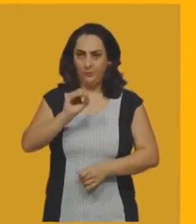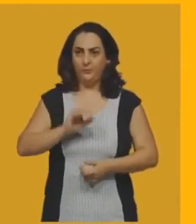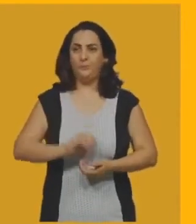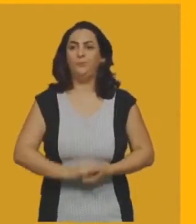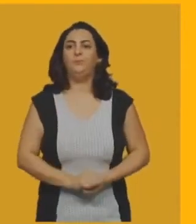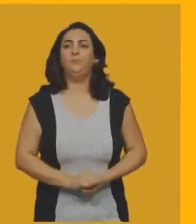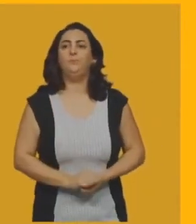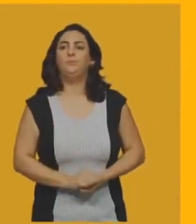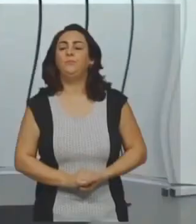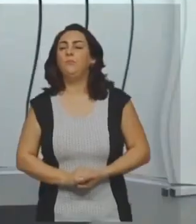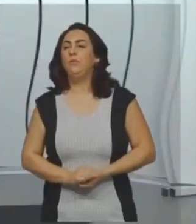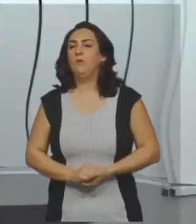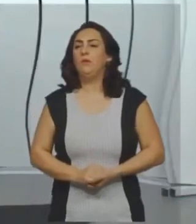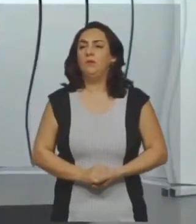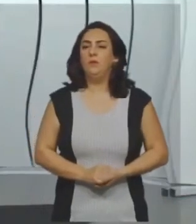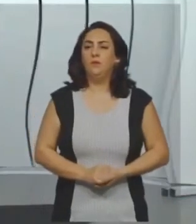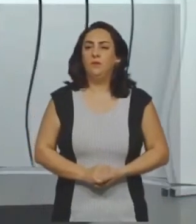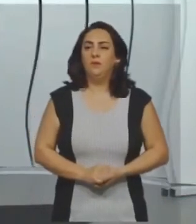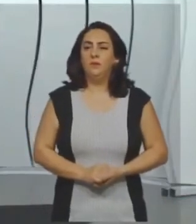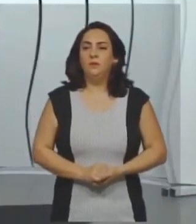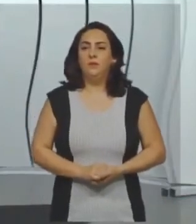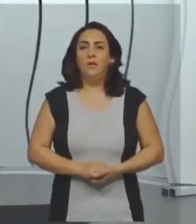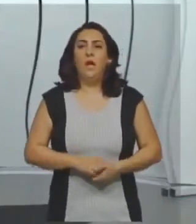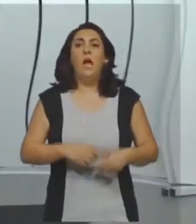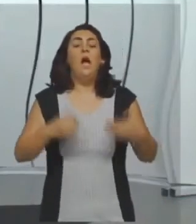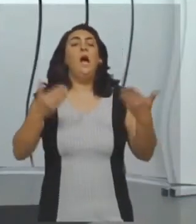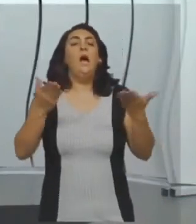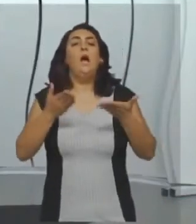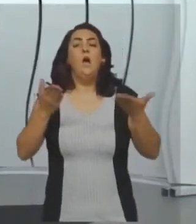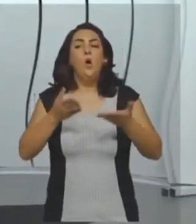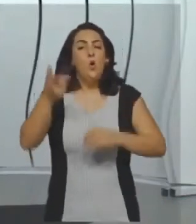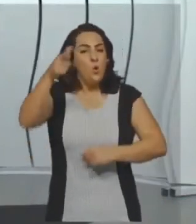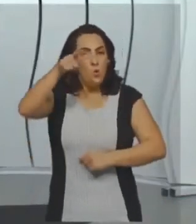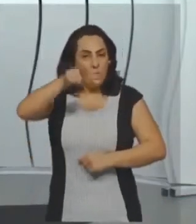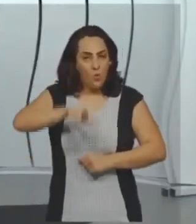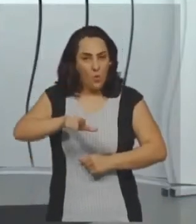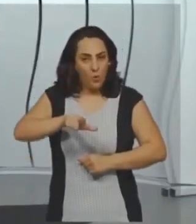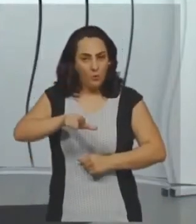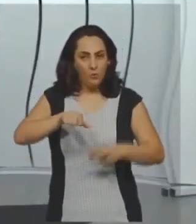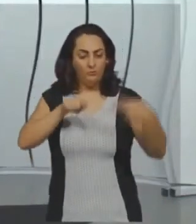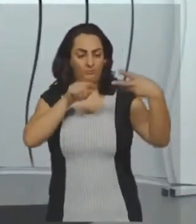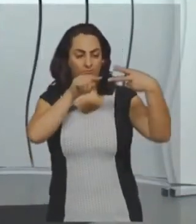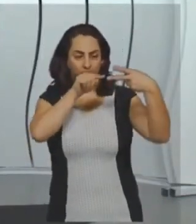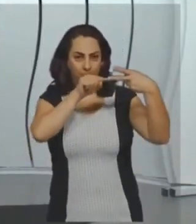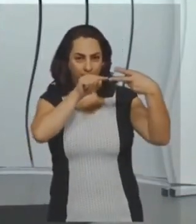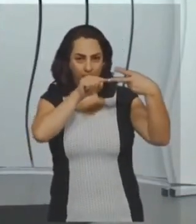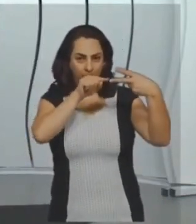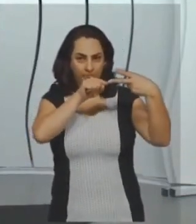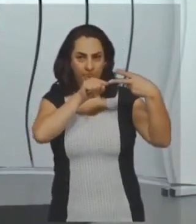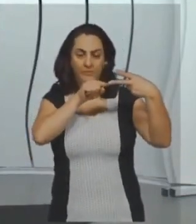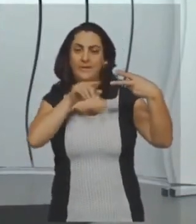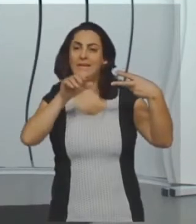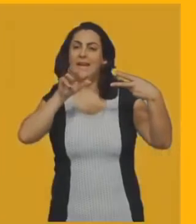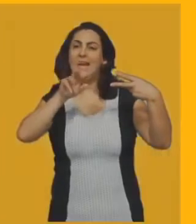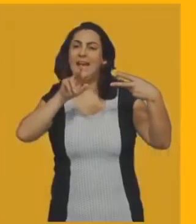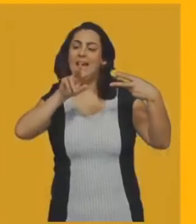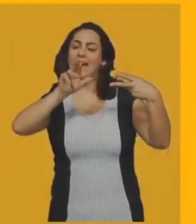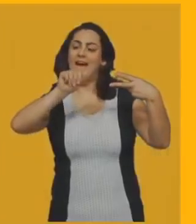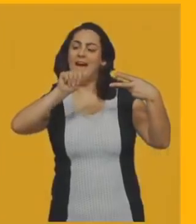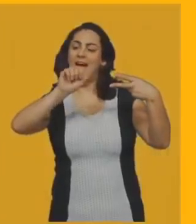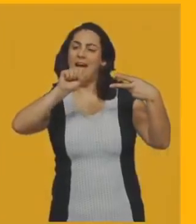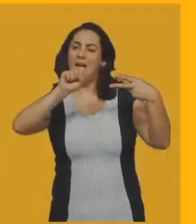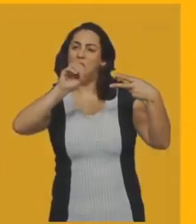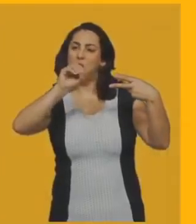recebe um nome, né, especial também, que é o ângulo reto, ok? Bom, ângulo